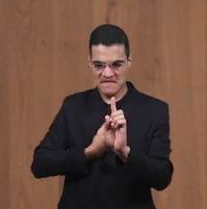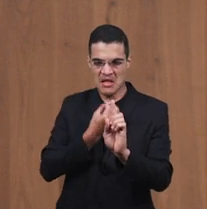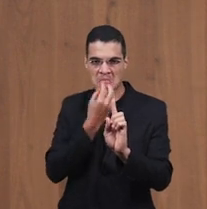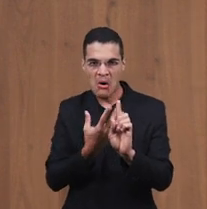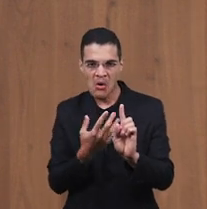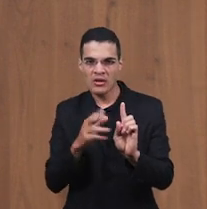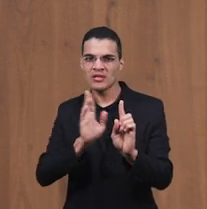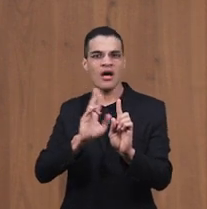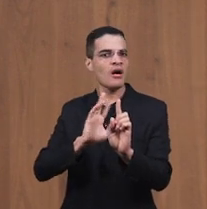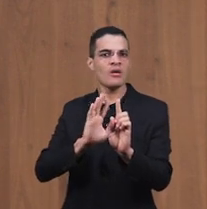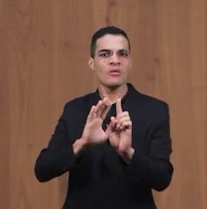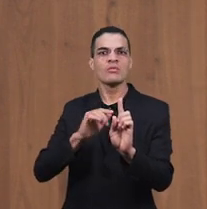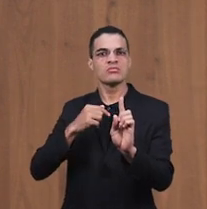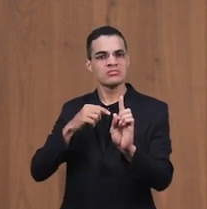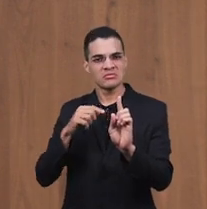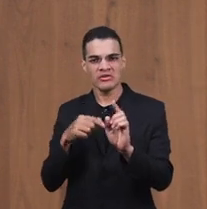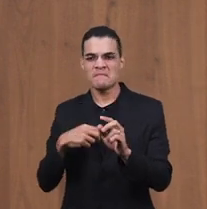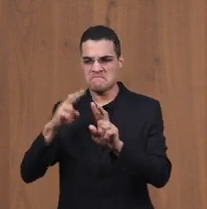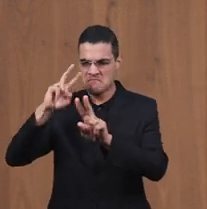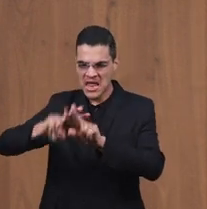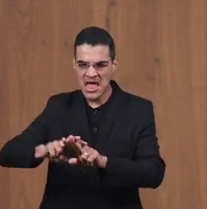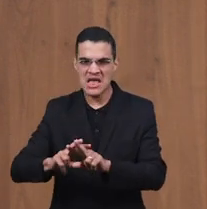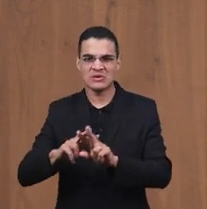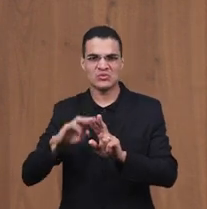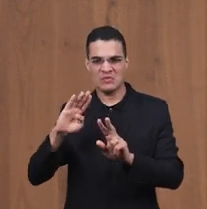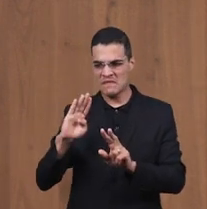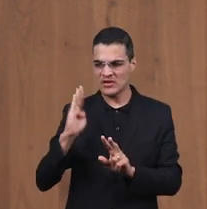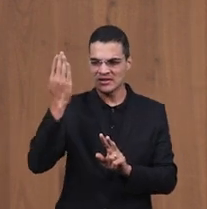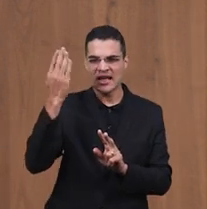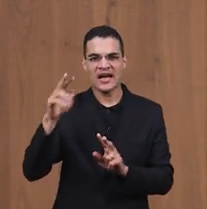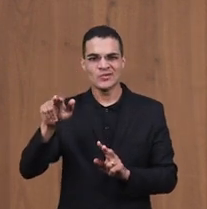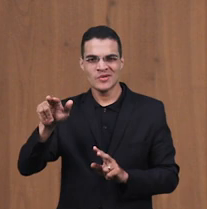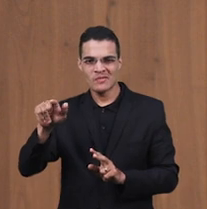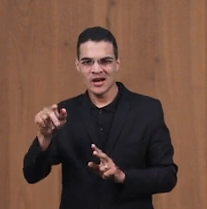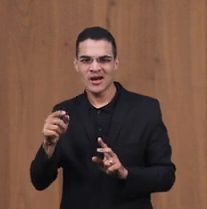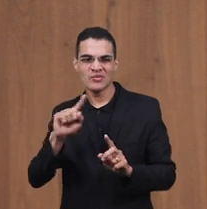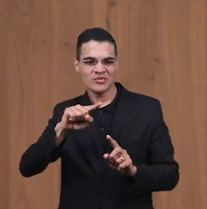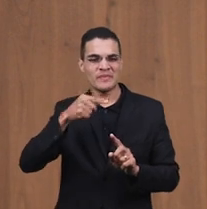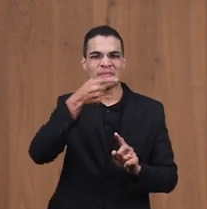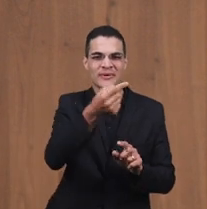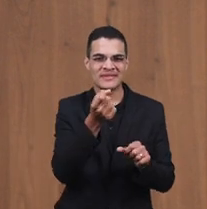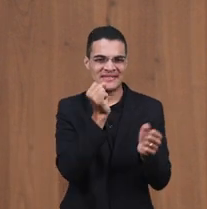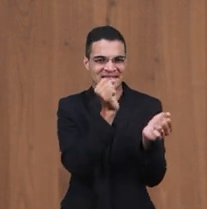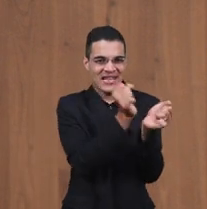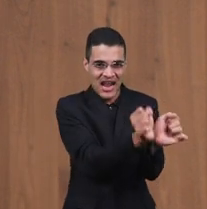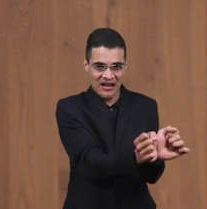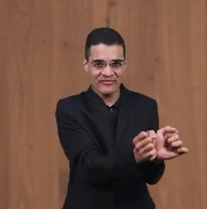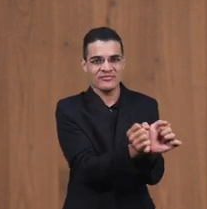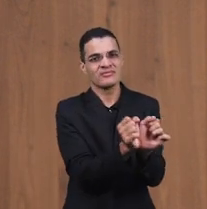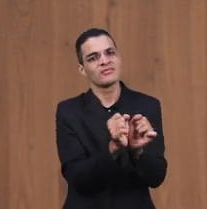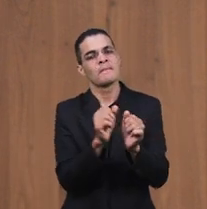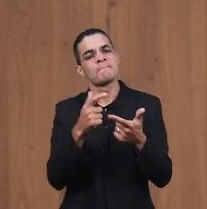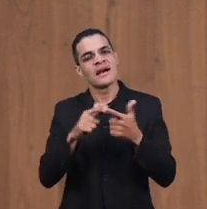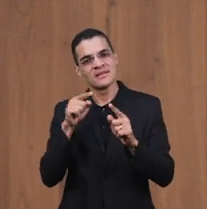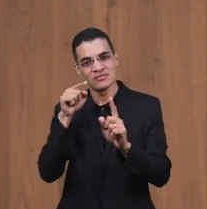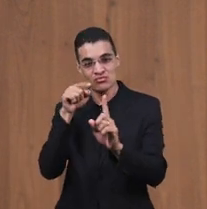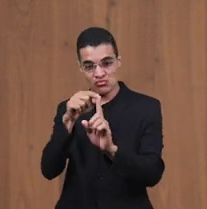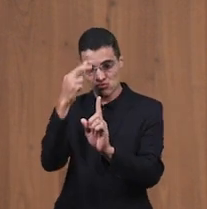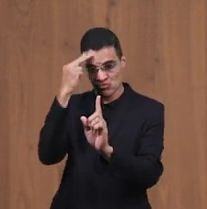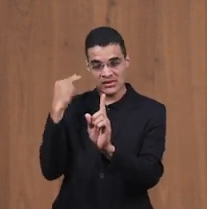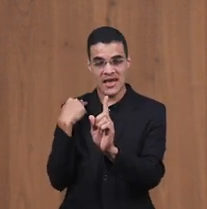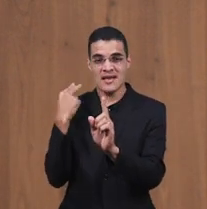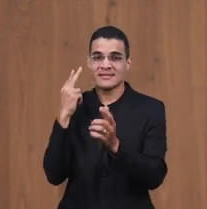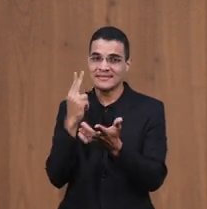foi preso Foi traído Foi vendido Foi escravo Em todas as situações José deu um bom